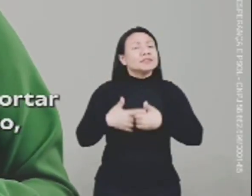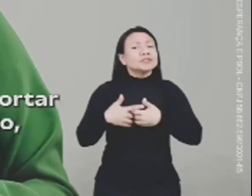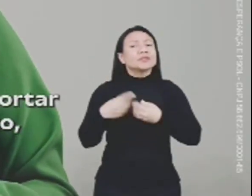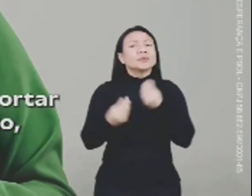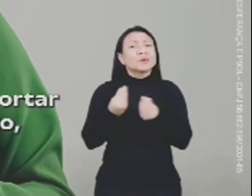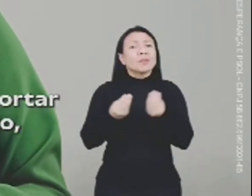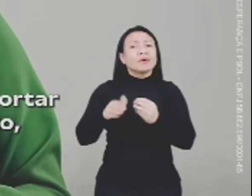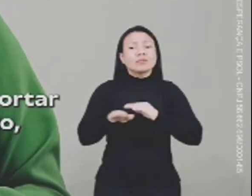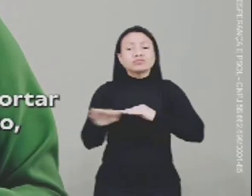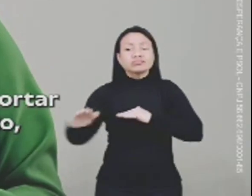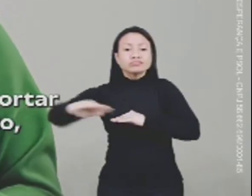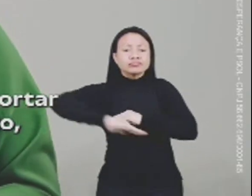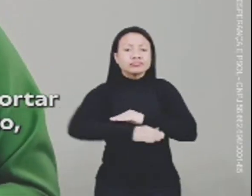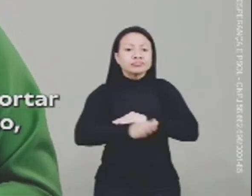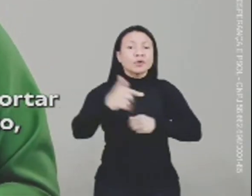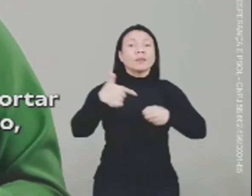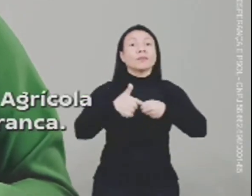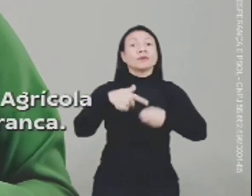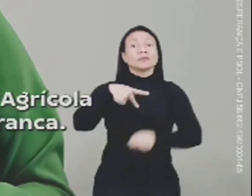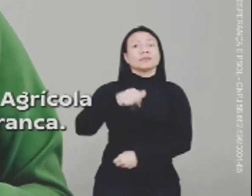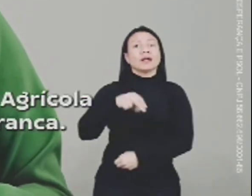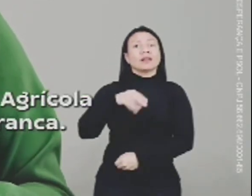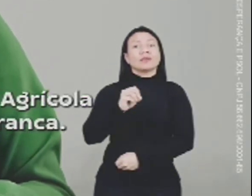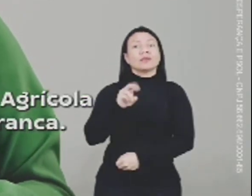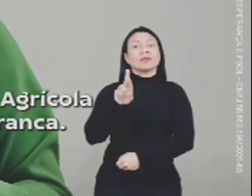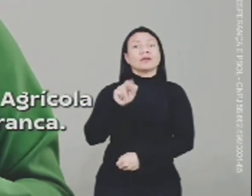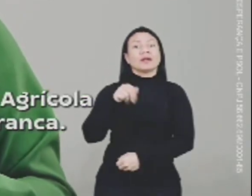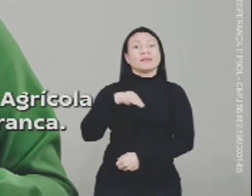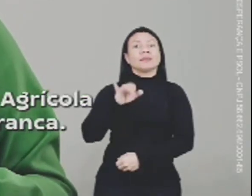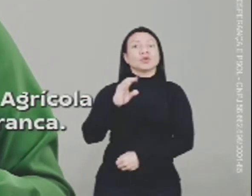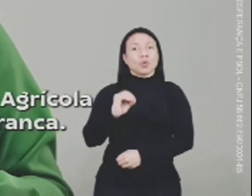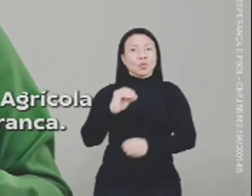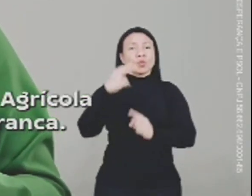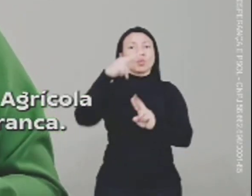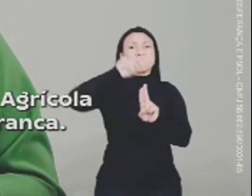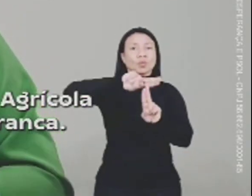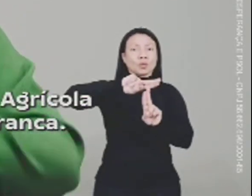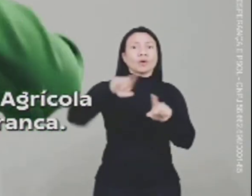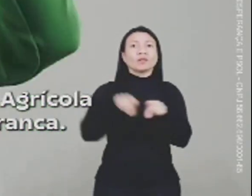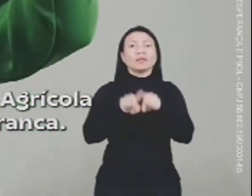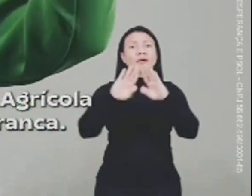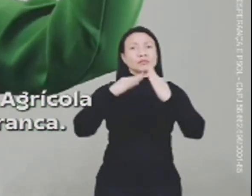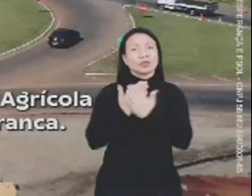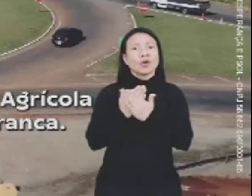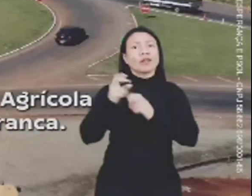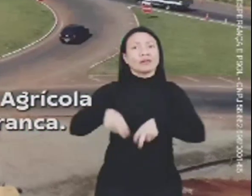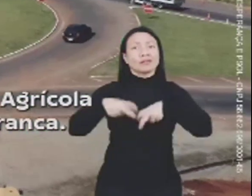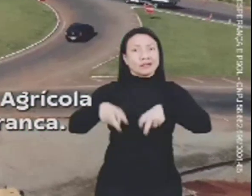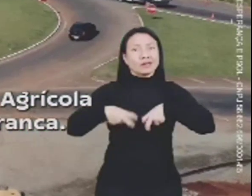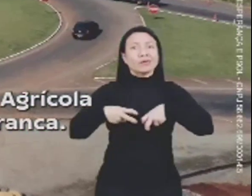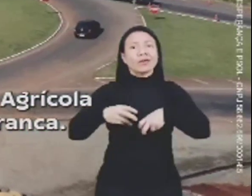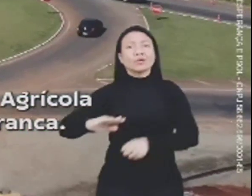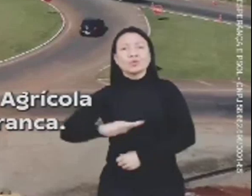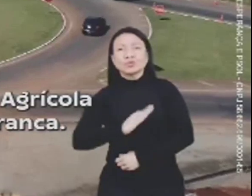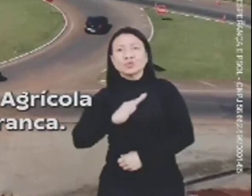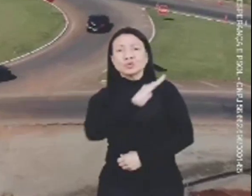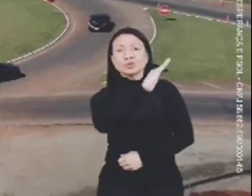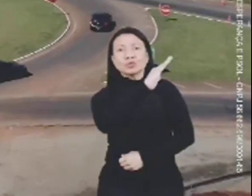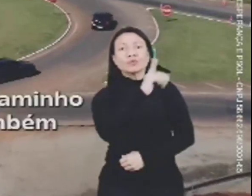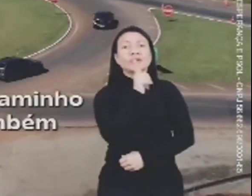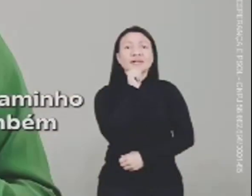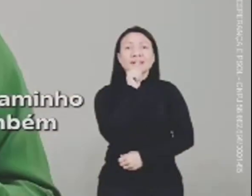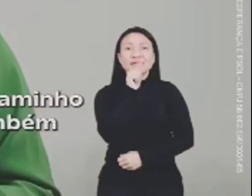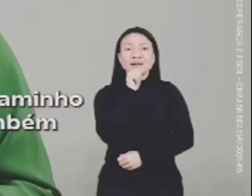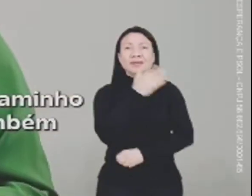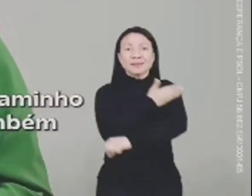que vai cortar desde lá do posto panorâmico, passando pela UTFPE e pela escola agrícola ali, subindo até a região da Água Branca.